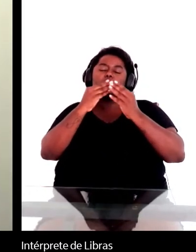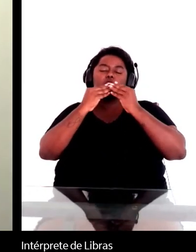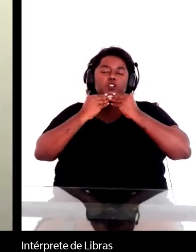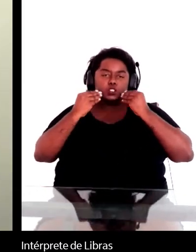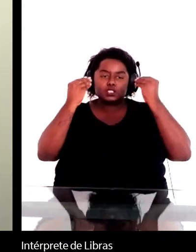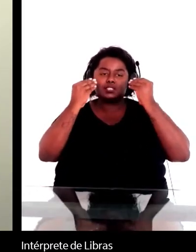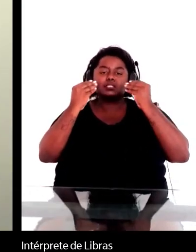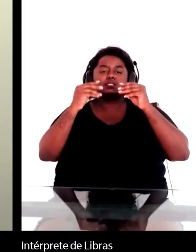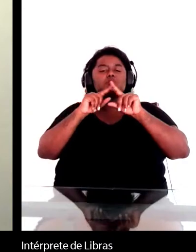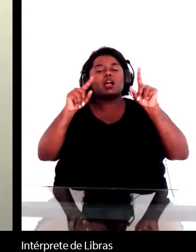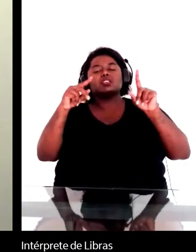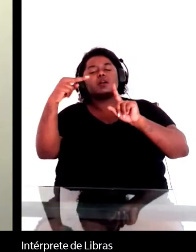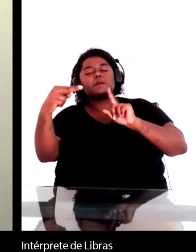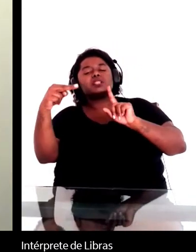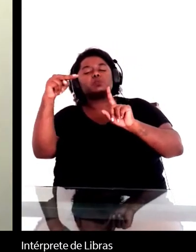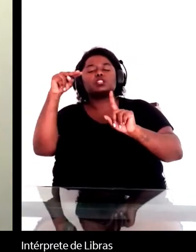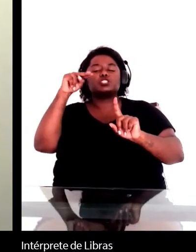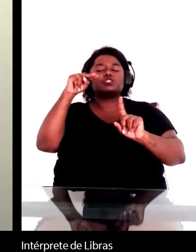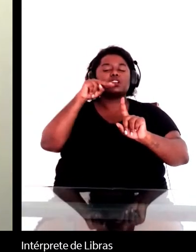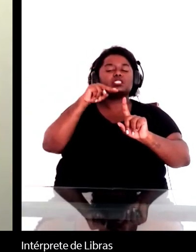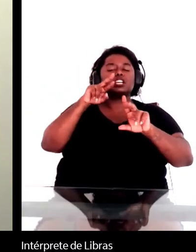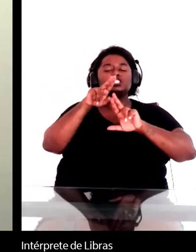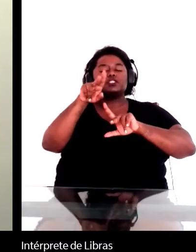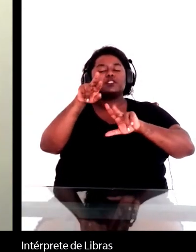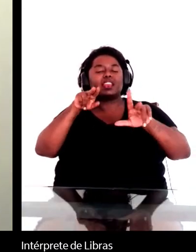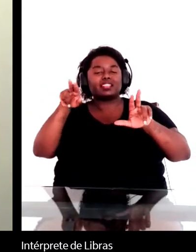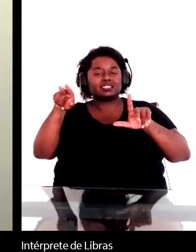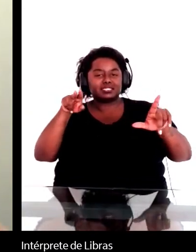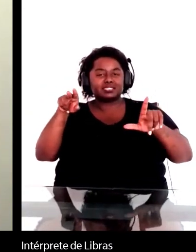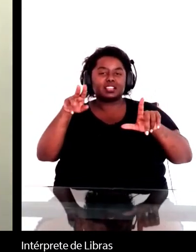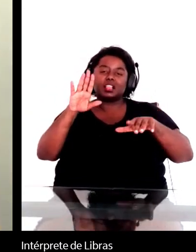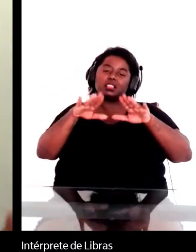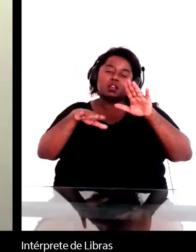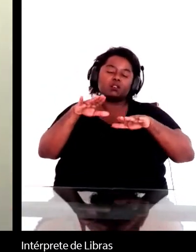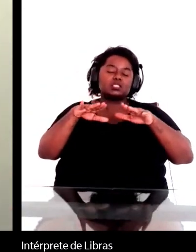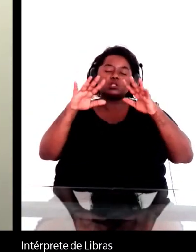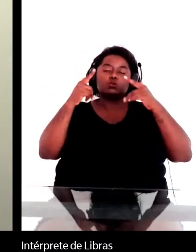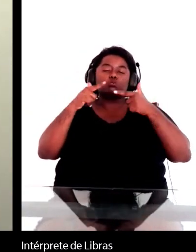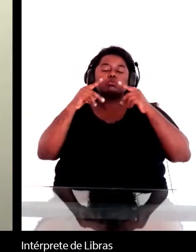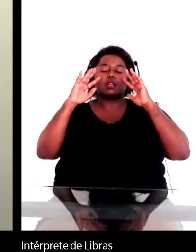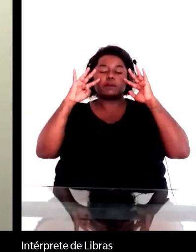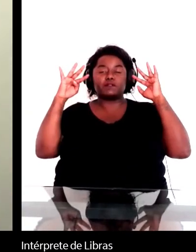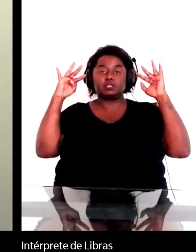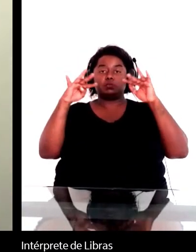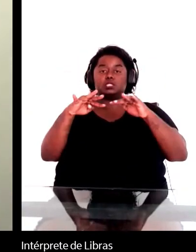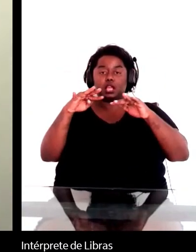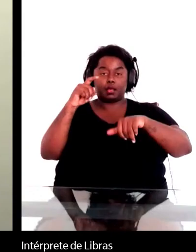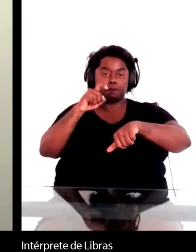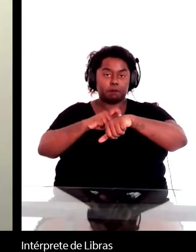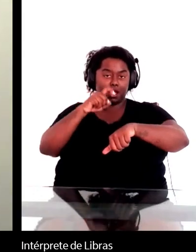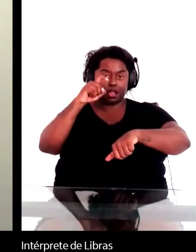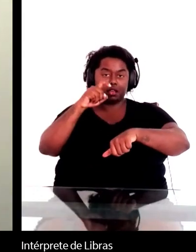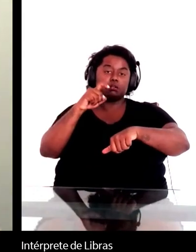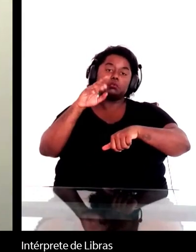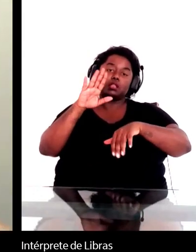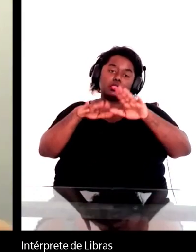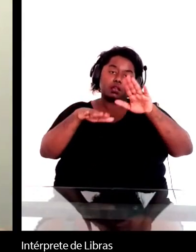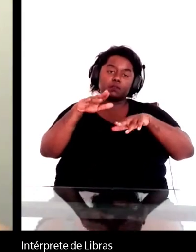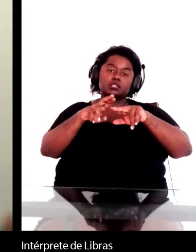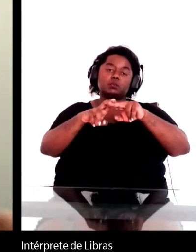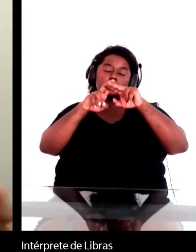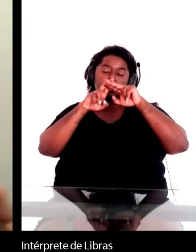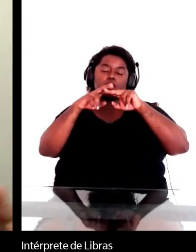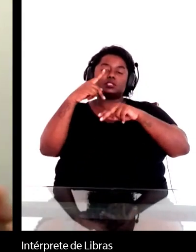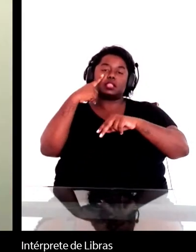ganhem uma visibilidade imediata porque no momento talvez predomine o interesse